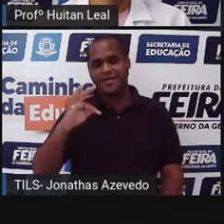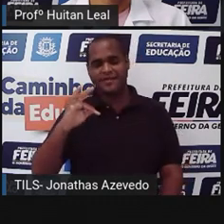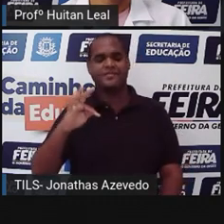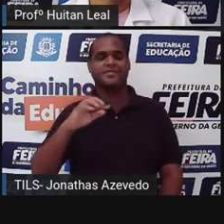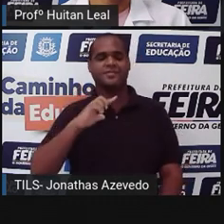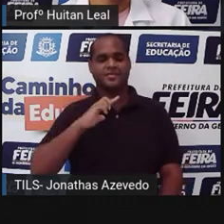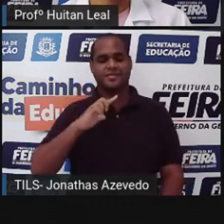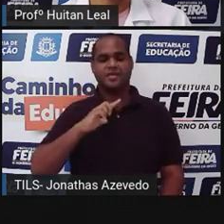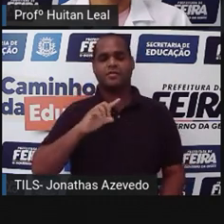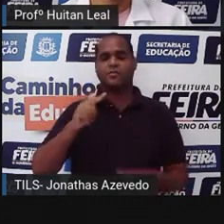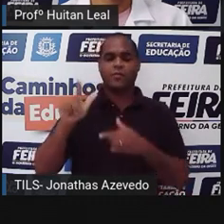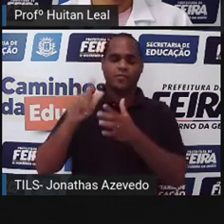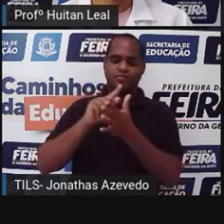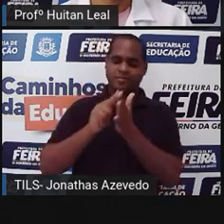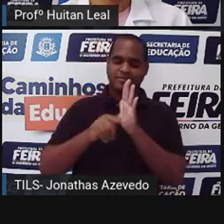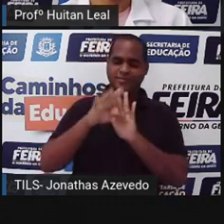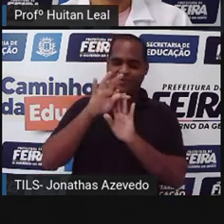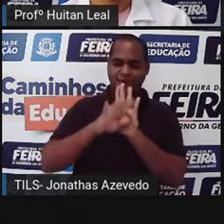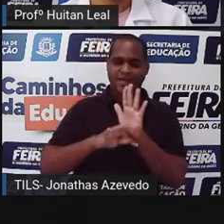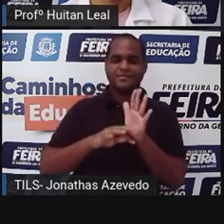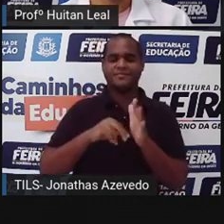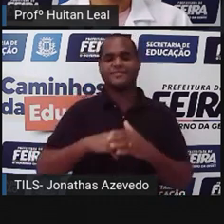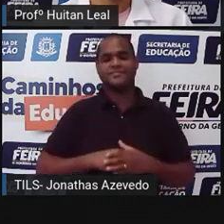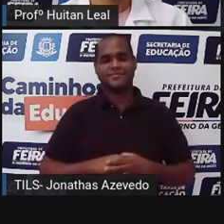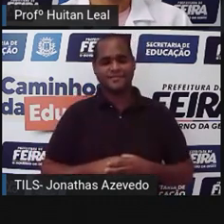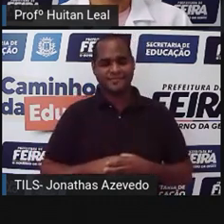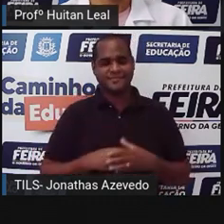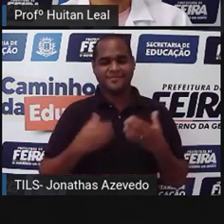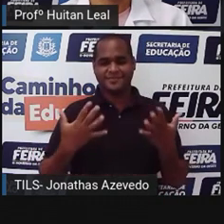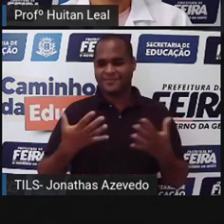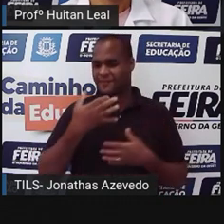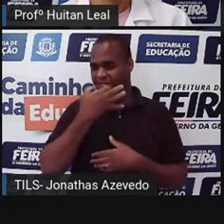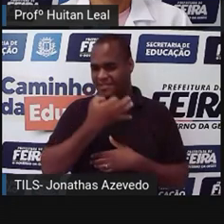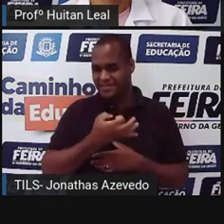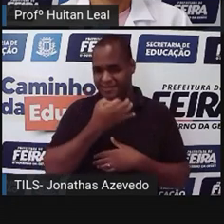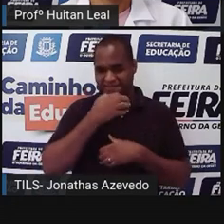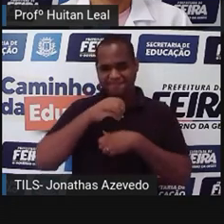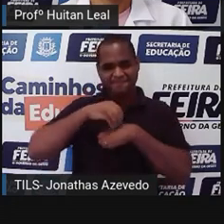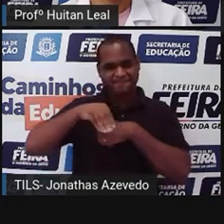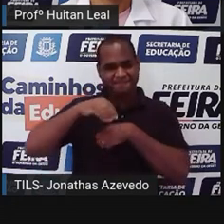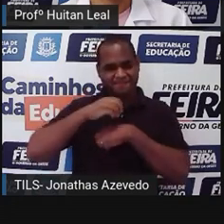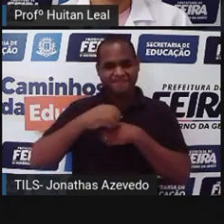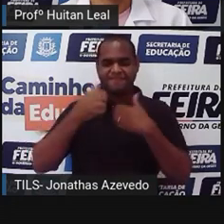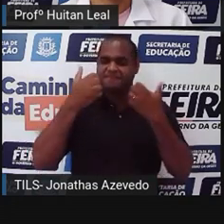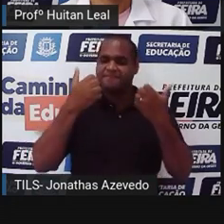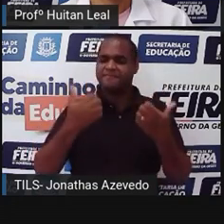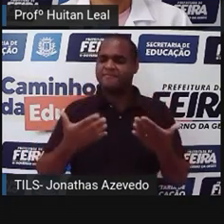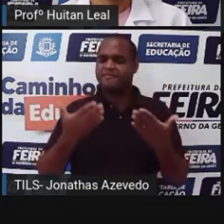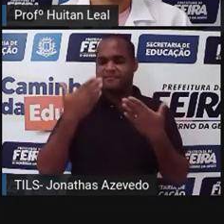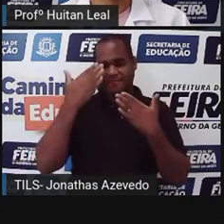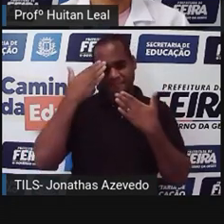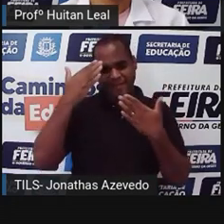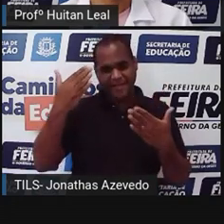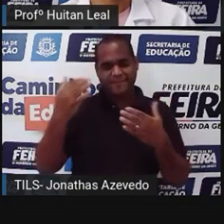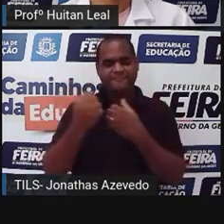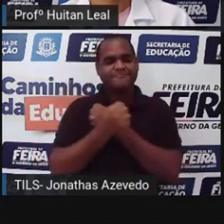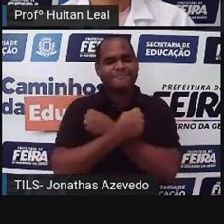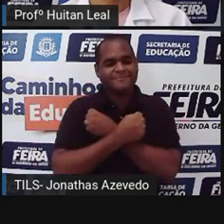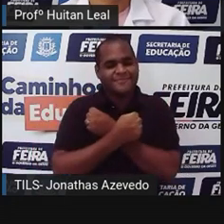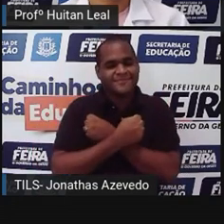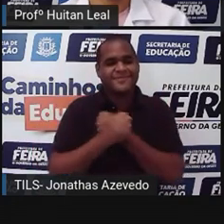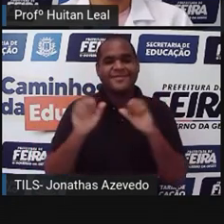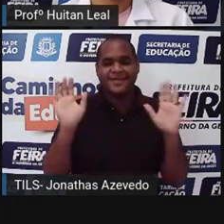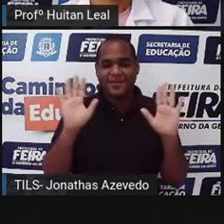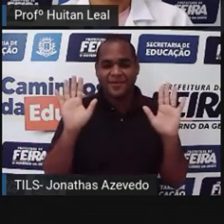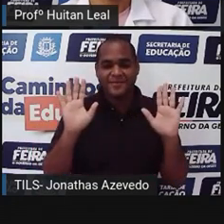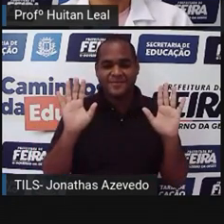não é? De todos os gêneros textuais. Então, fica a dica. Eu quero agradecer a todos. Um abraço e até